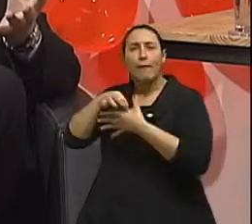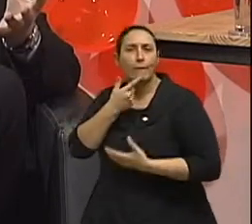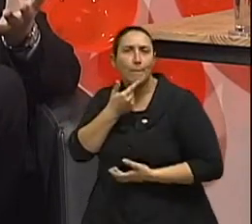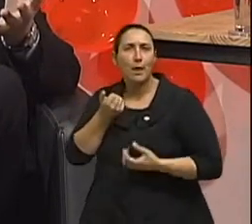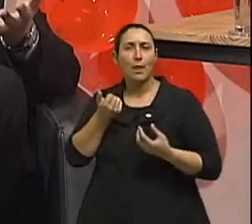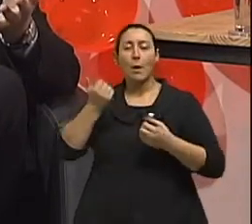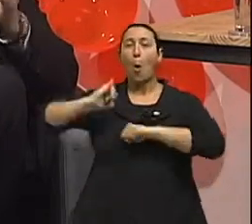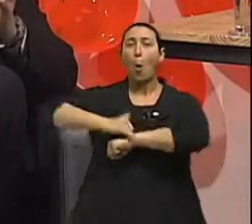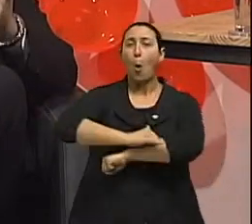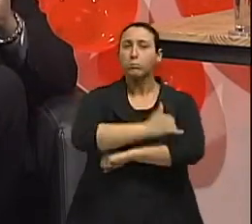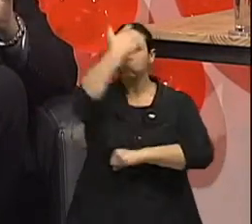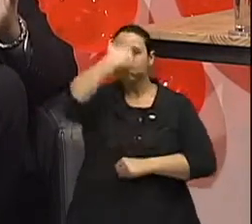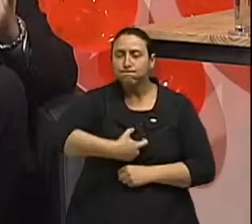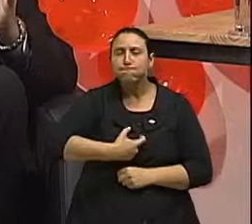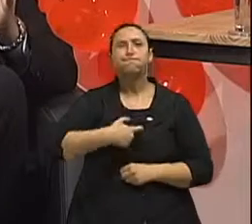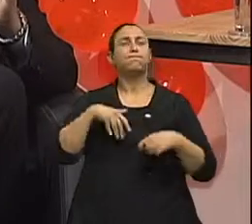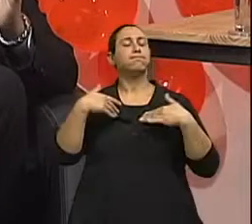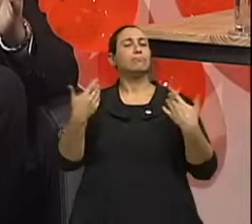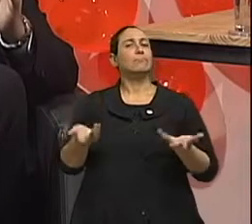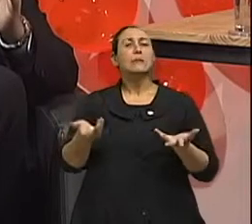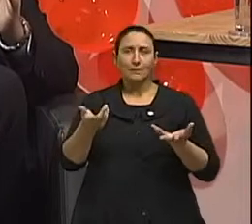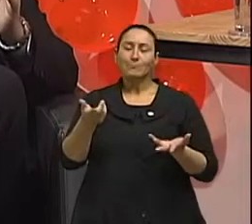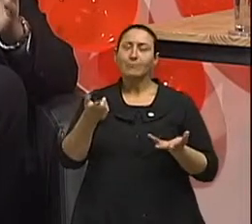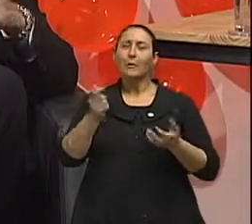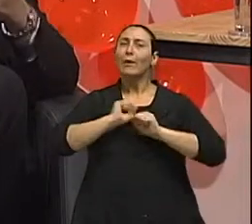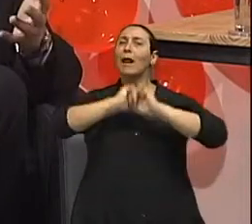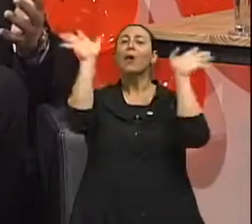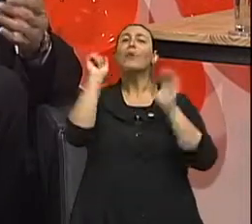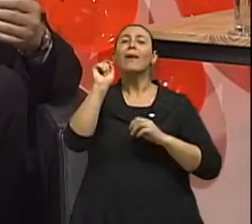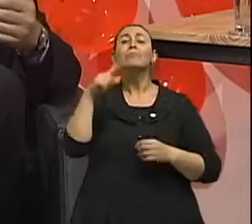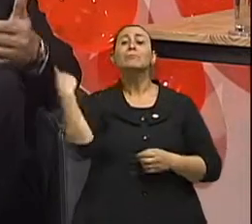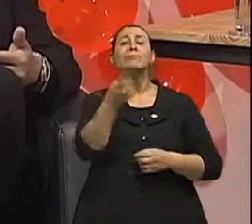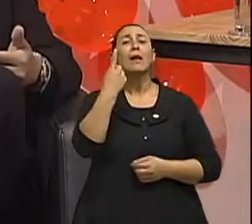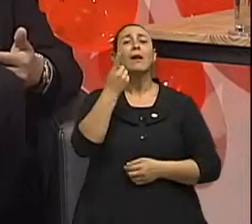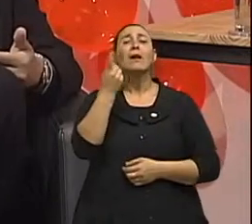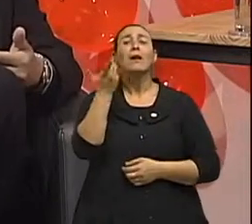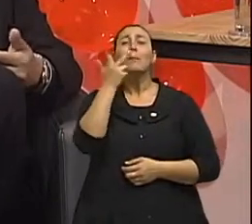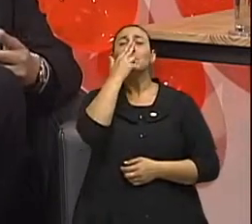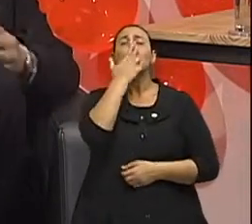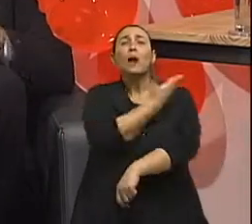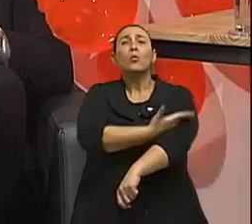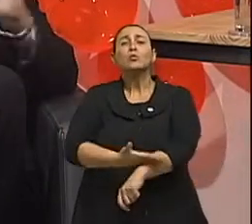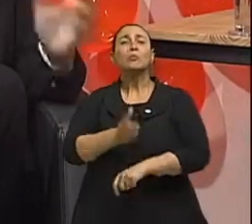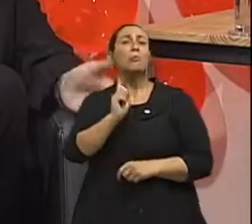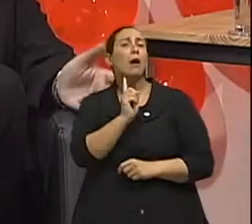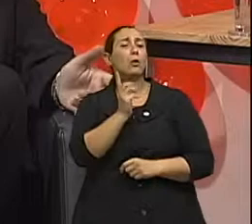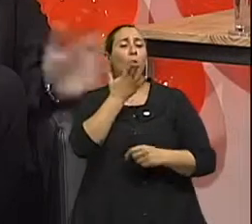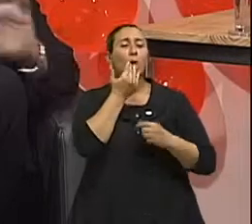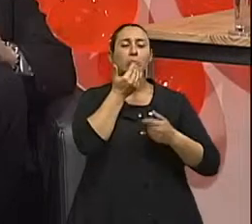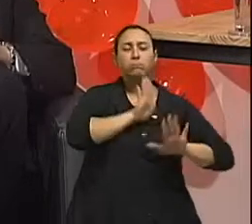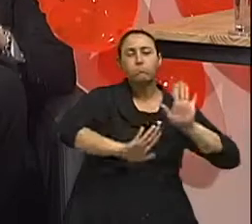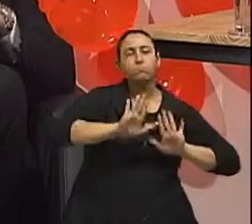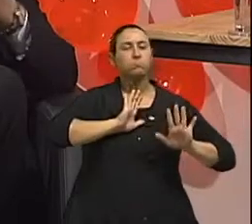Na verdade, hoje a população tem clareza já de quais são os maus hábitos que aumentam a chance de morrer. E quase todos esses